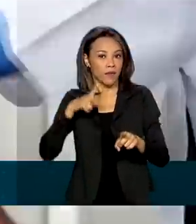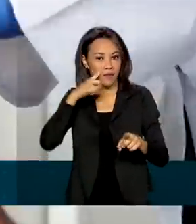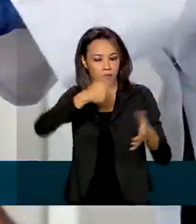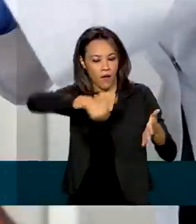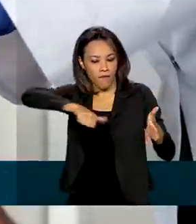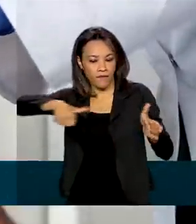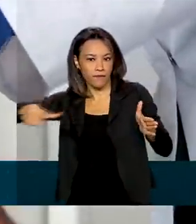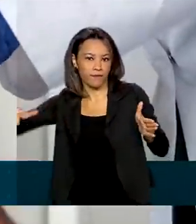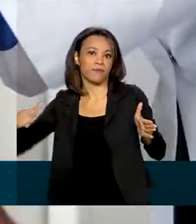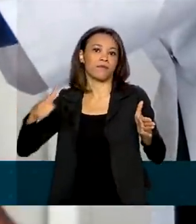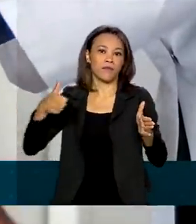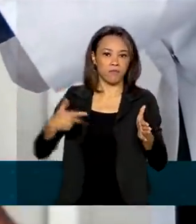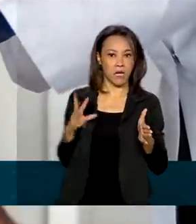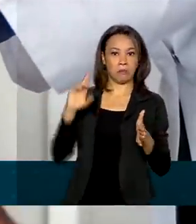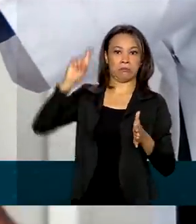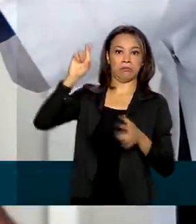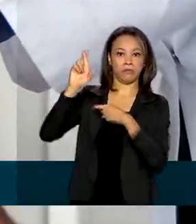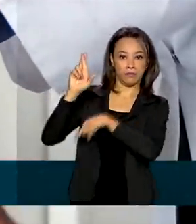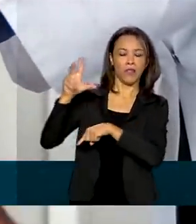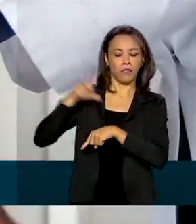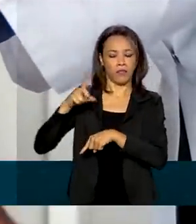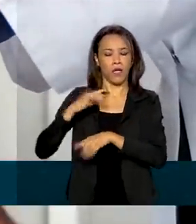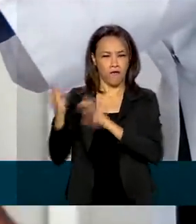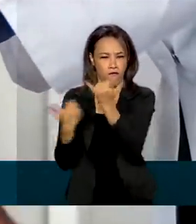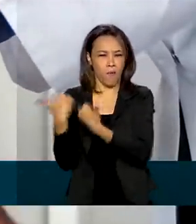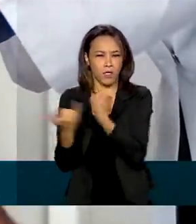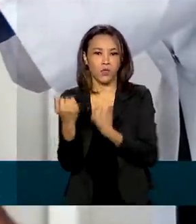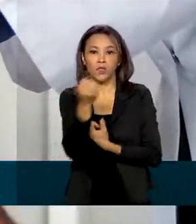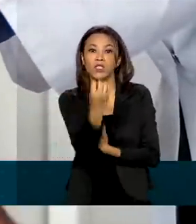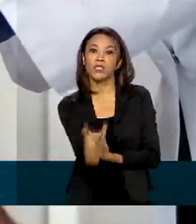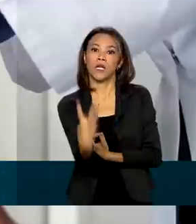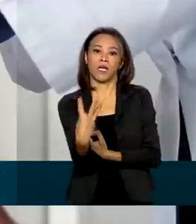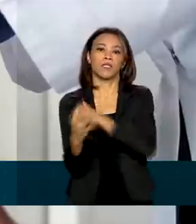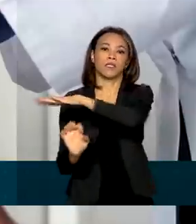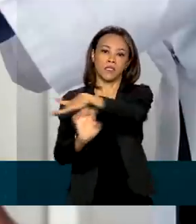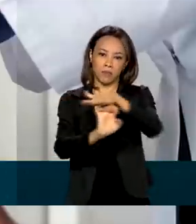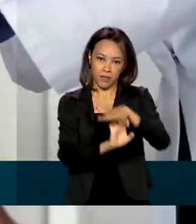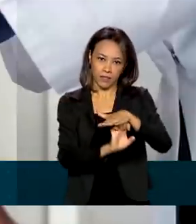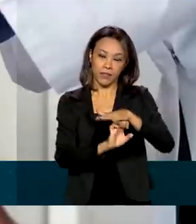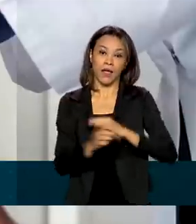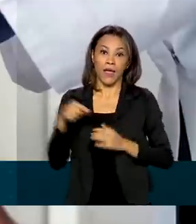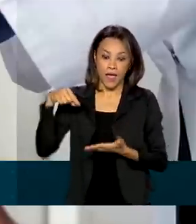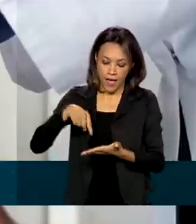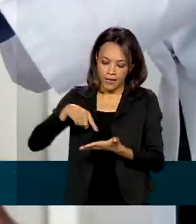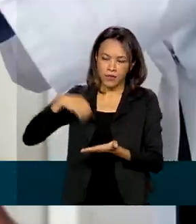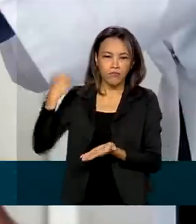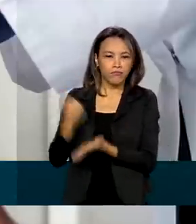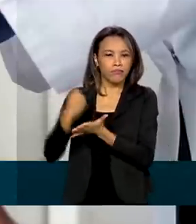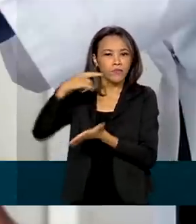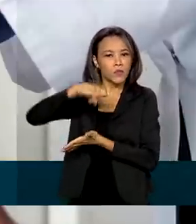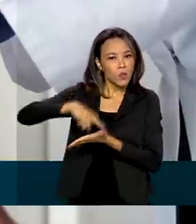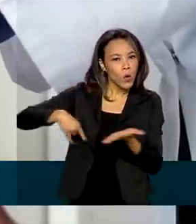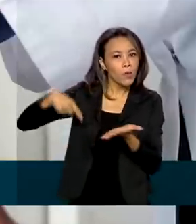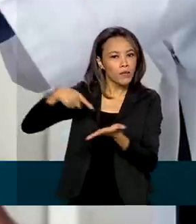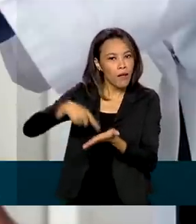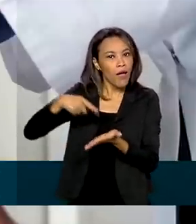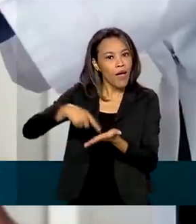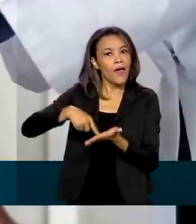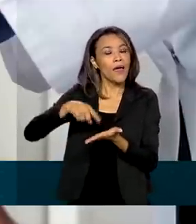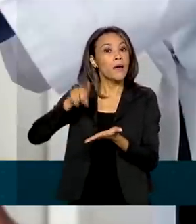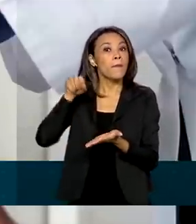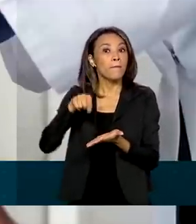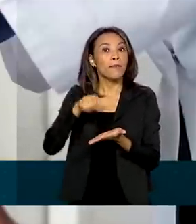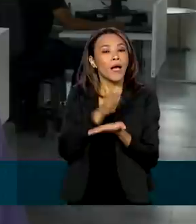A Anvisa já tem as informações necessárias de três dessas companhias. Essa certificação é pré-requisito para o registro na